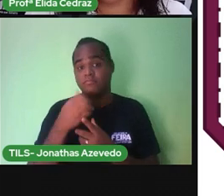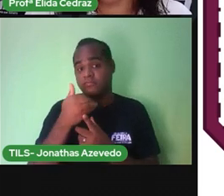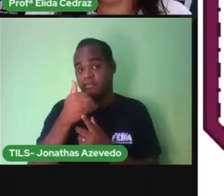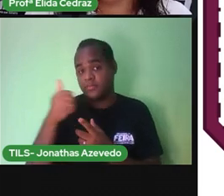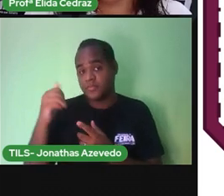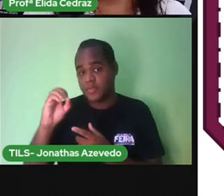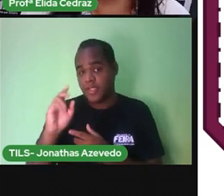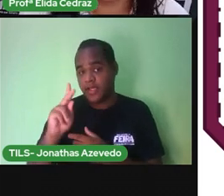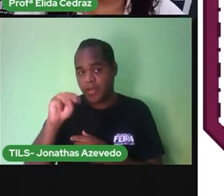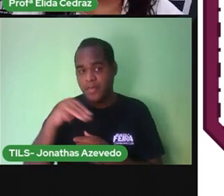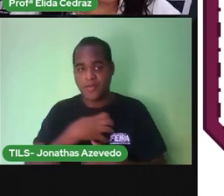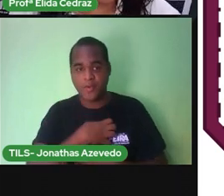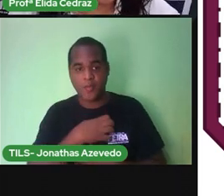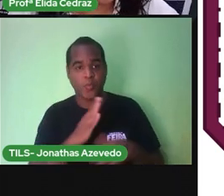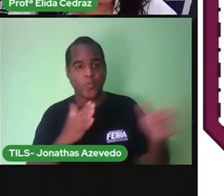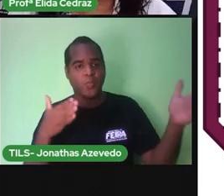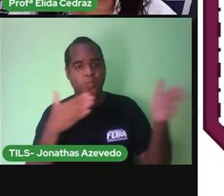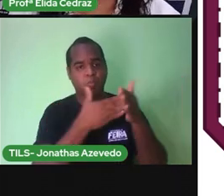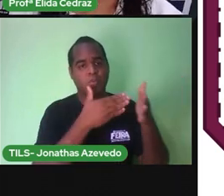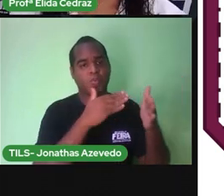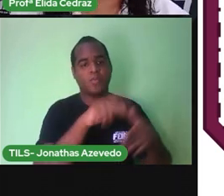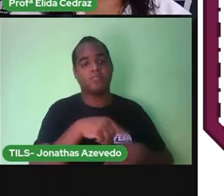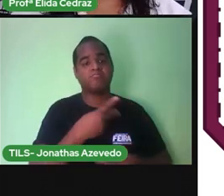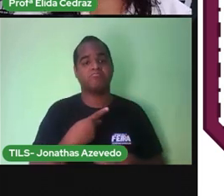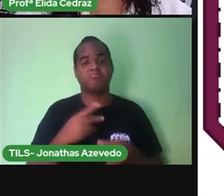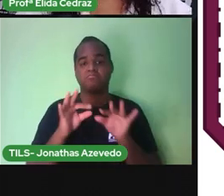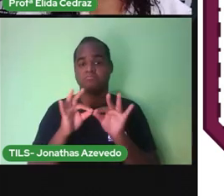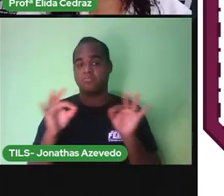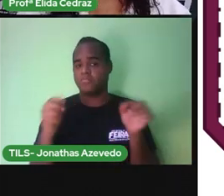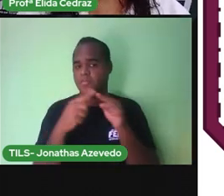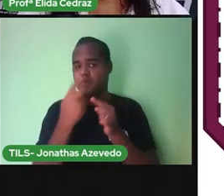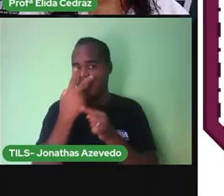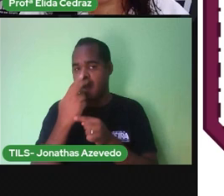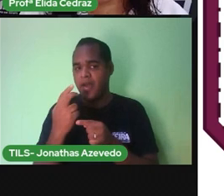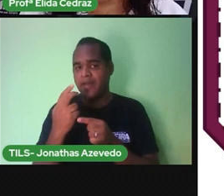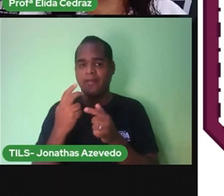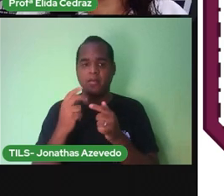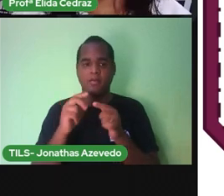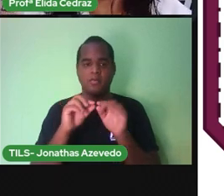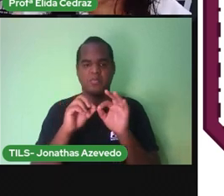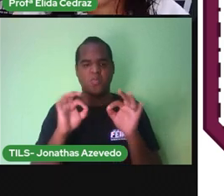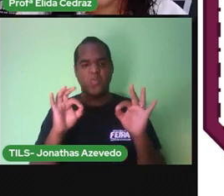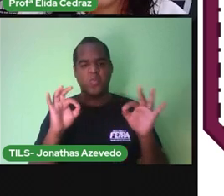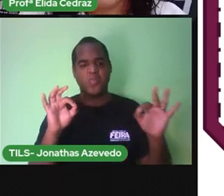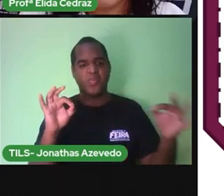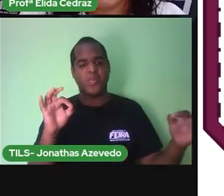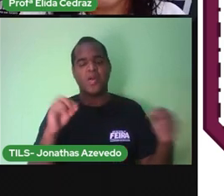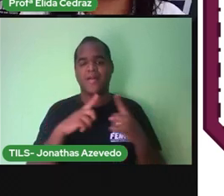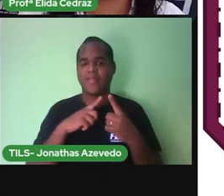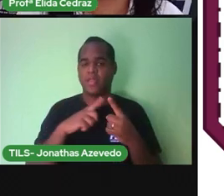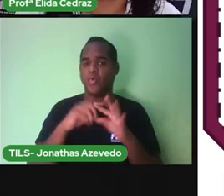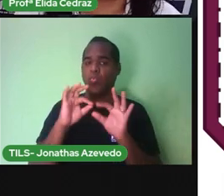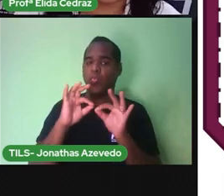quilômetros Essas medidas De distâncias Bem cumpridas Bem grandes São